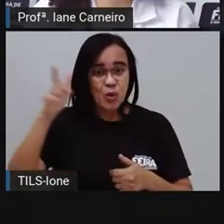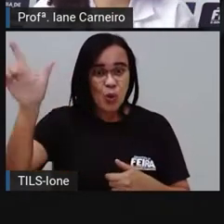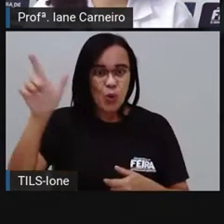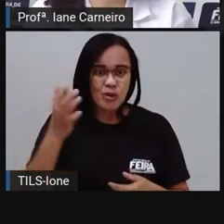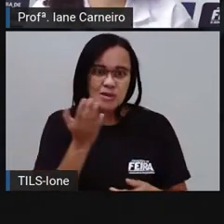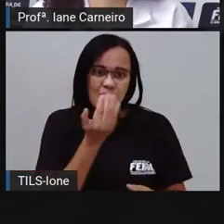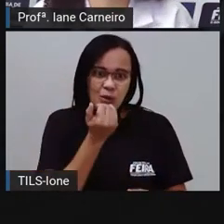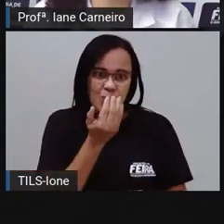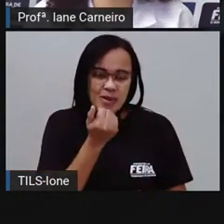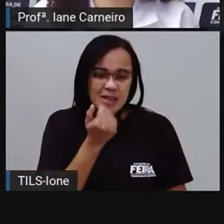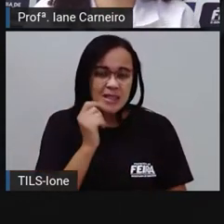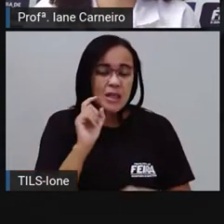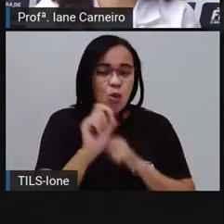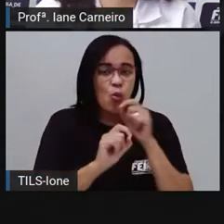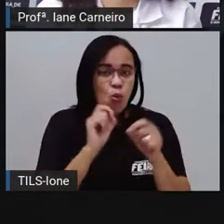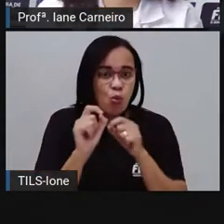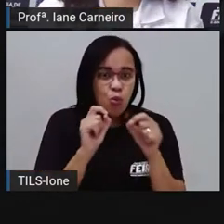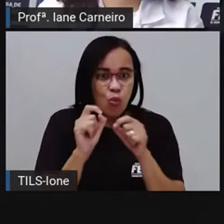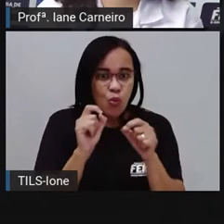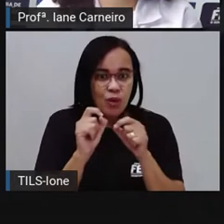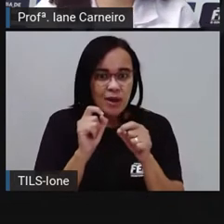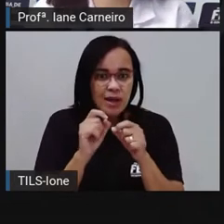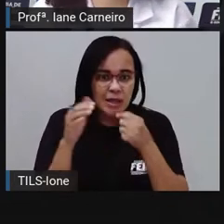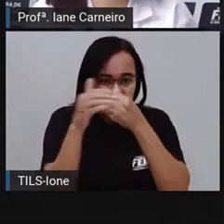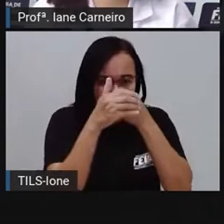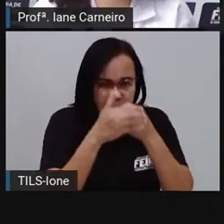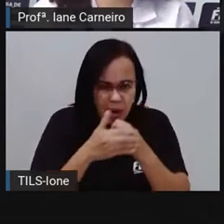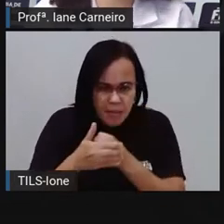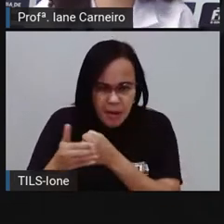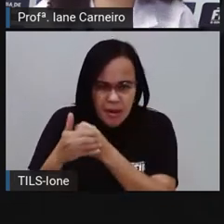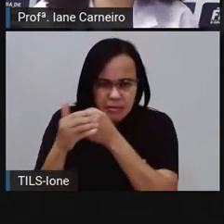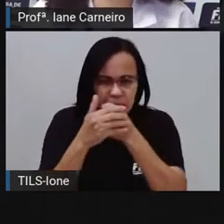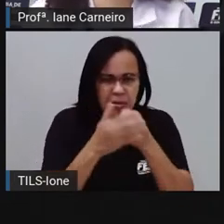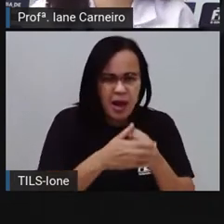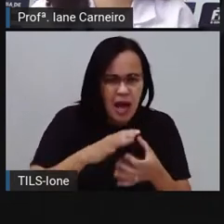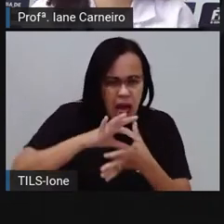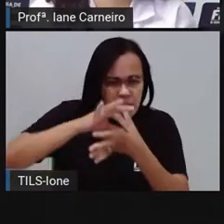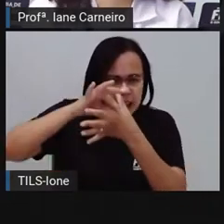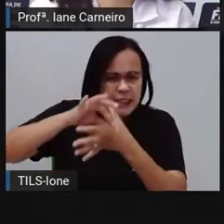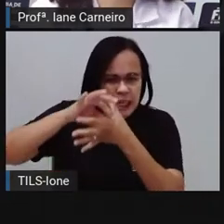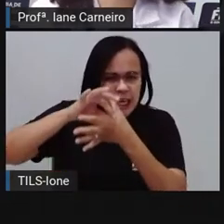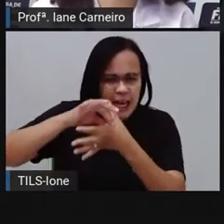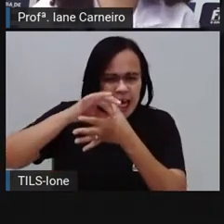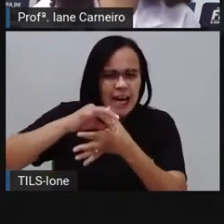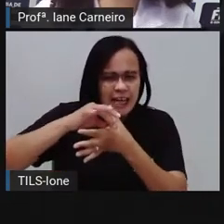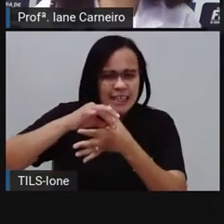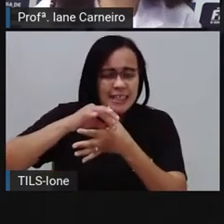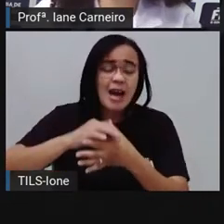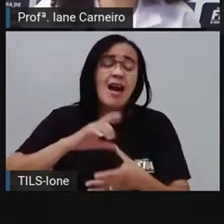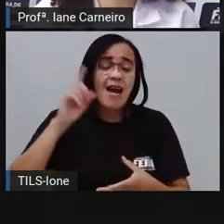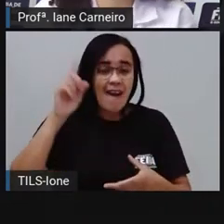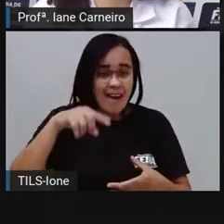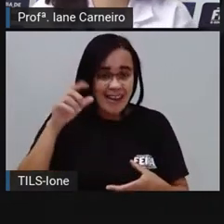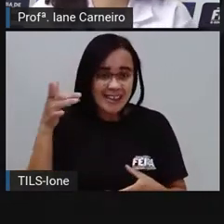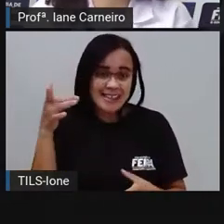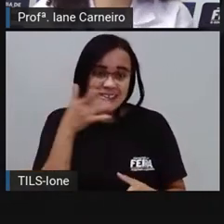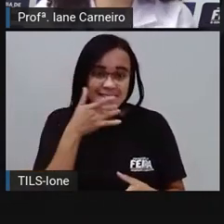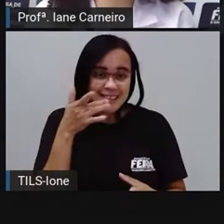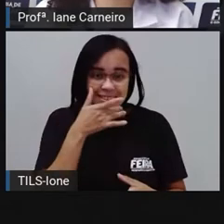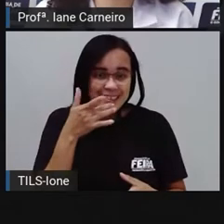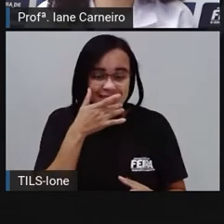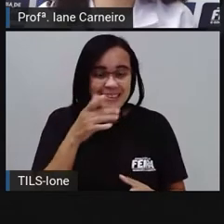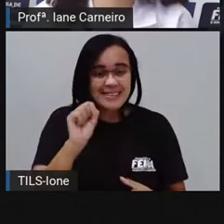Eita, que esse é gostoso, né? A carne seca, que é aquela carne de charque, né? Que é uma carne mais salgadinha e aí tem que